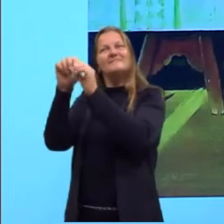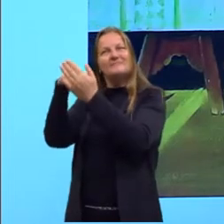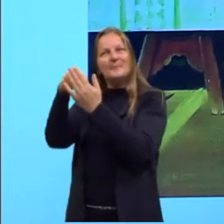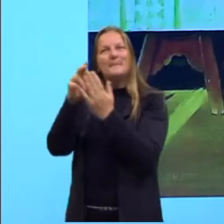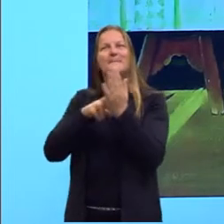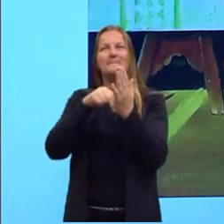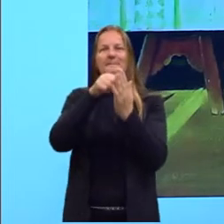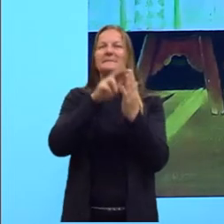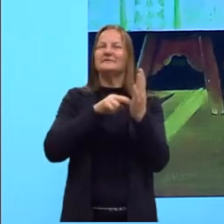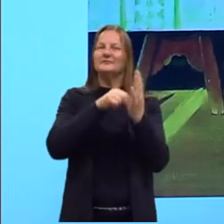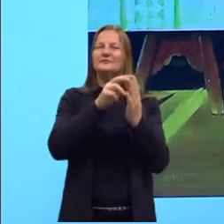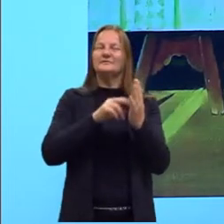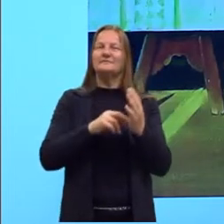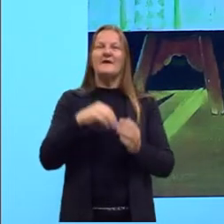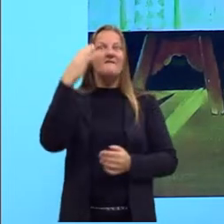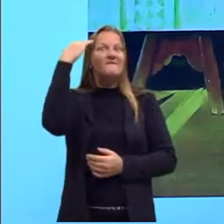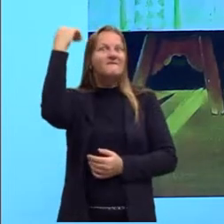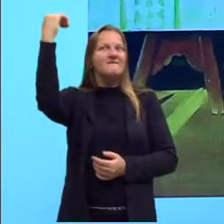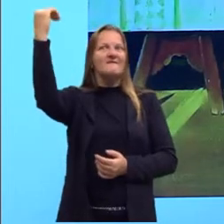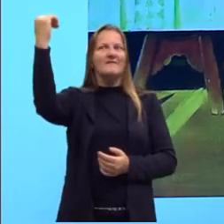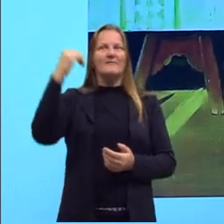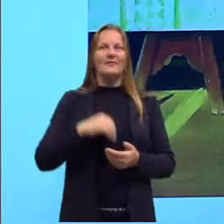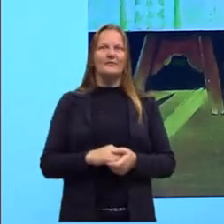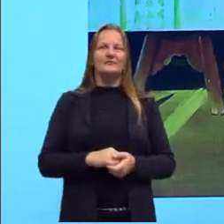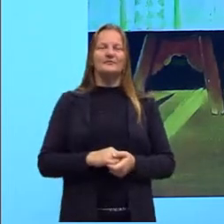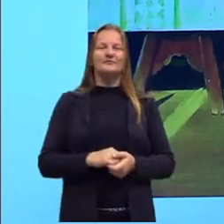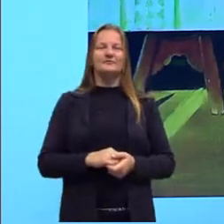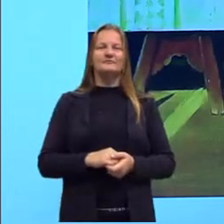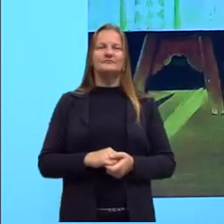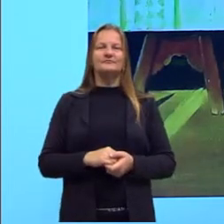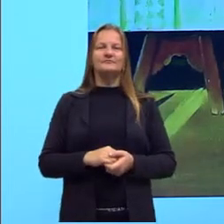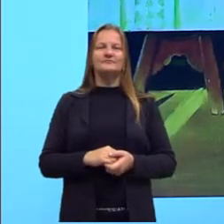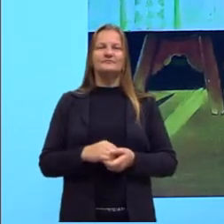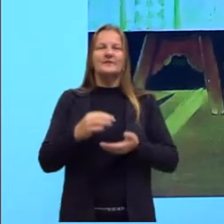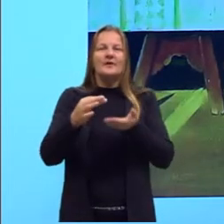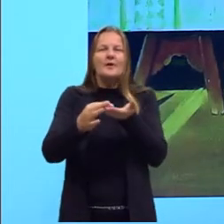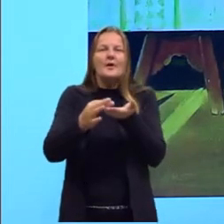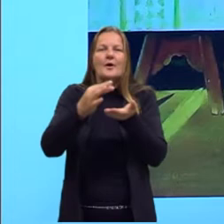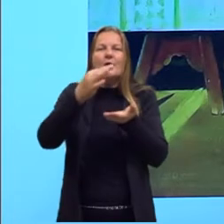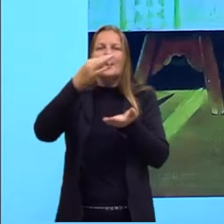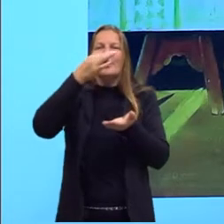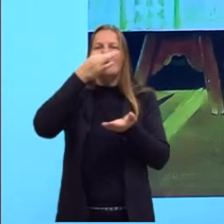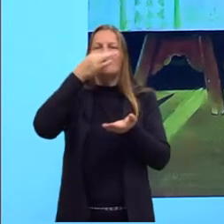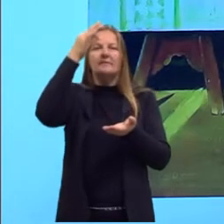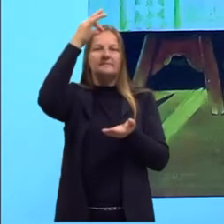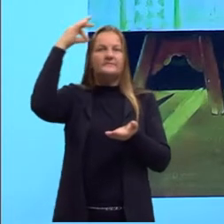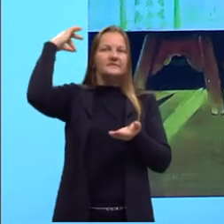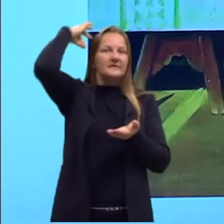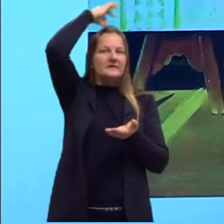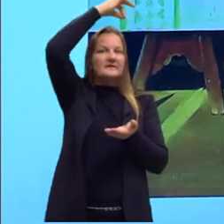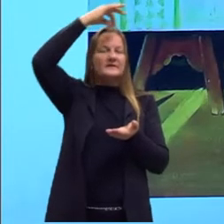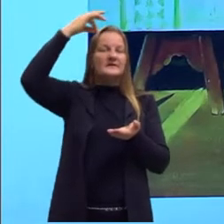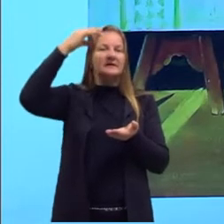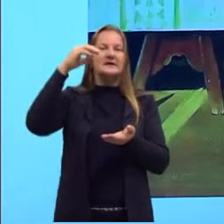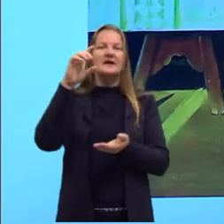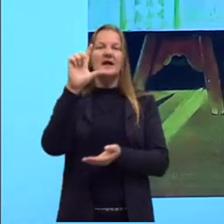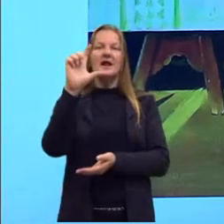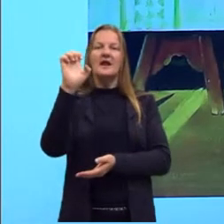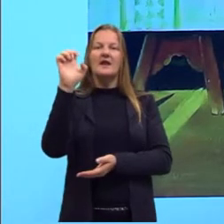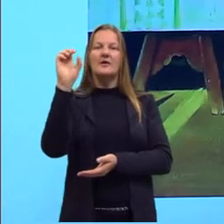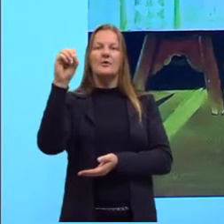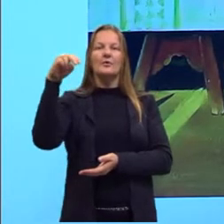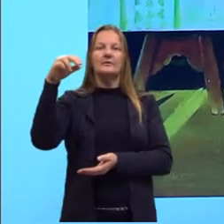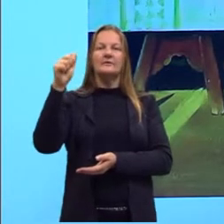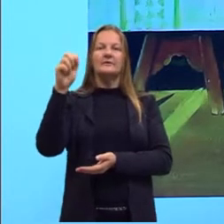aqui. O famoso quadro da Santa Ceia, produzido pelo Leonardo da Vinci. Que, assim